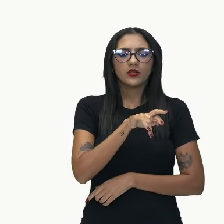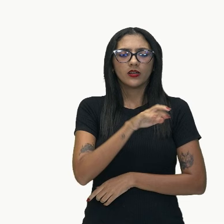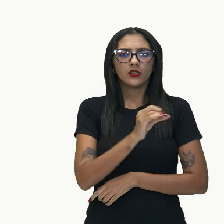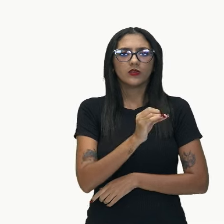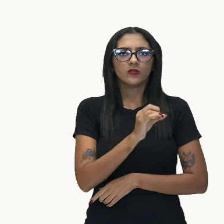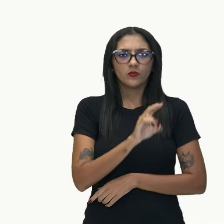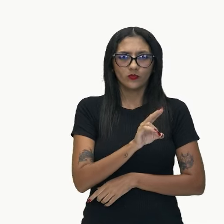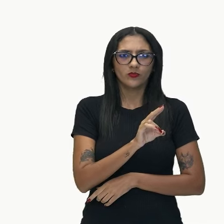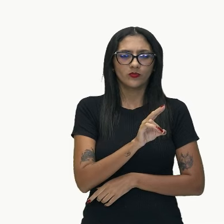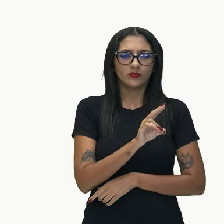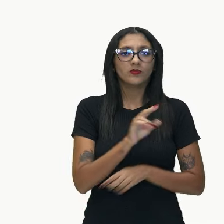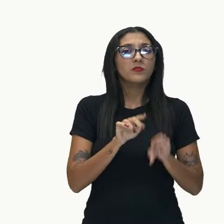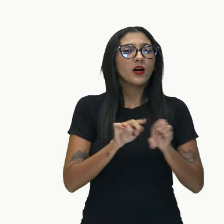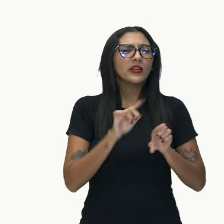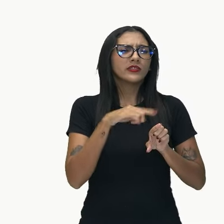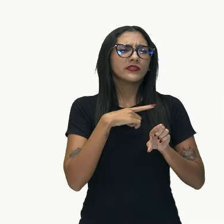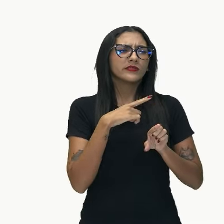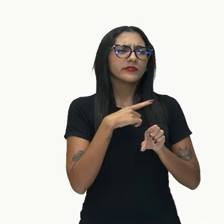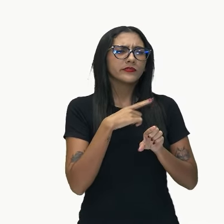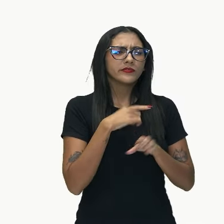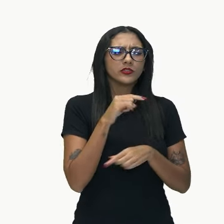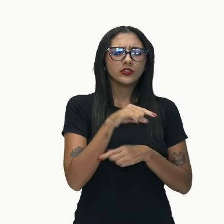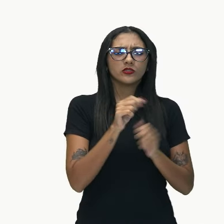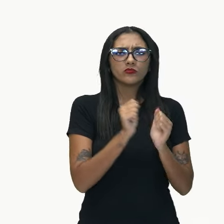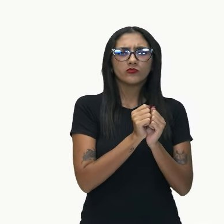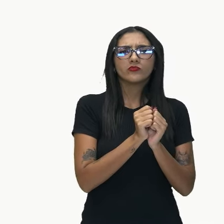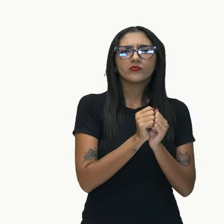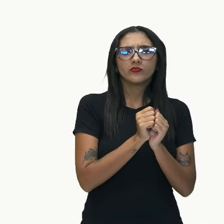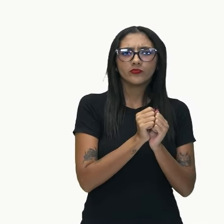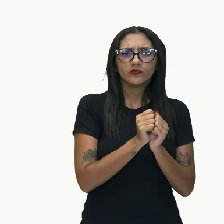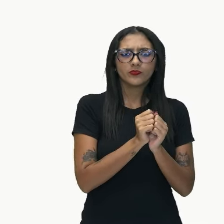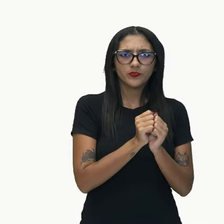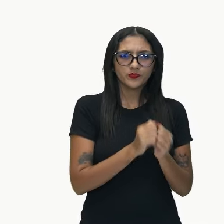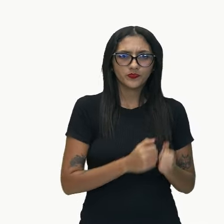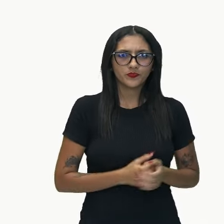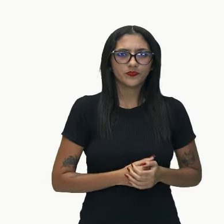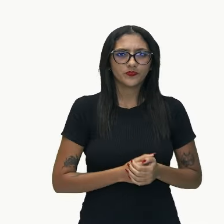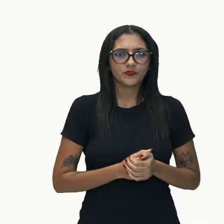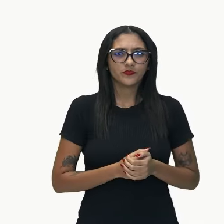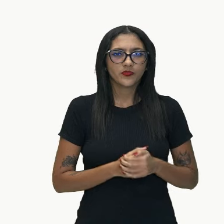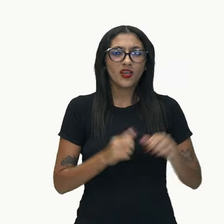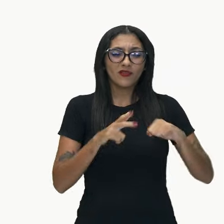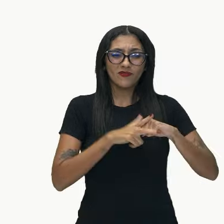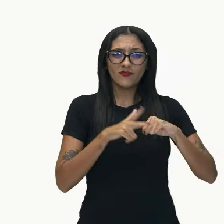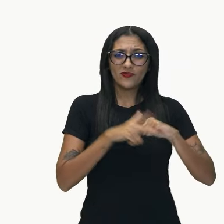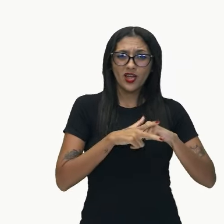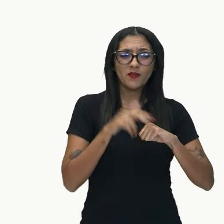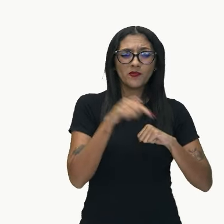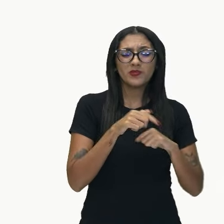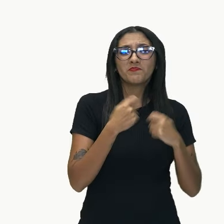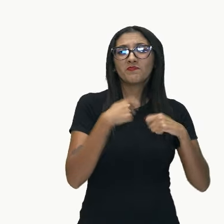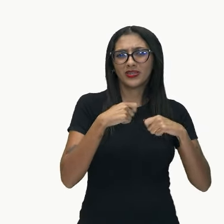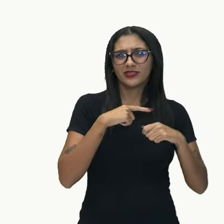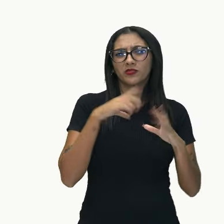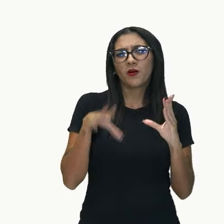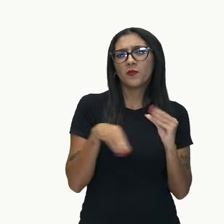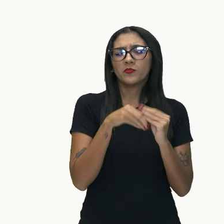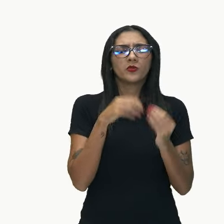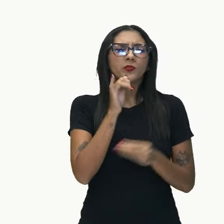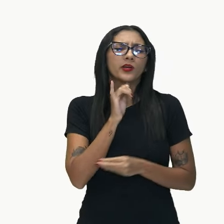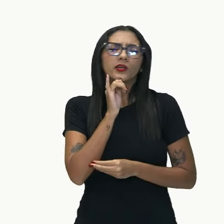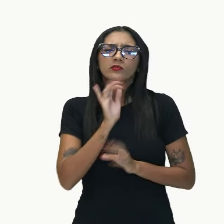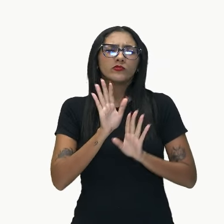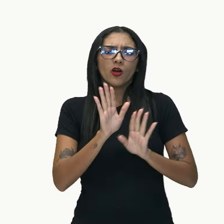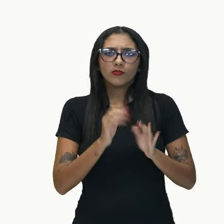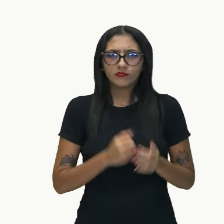predicado, esse meu verbo do meu predicado é um verbo que precisa de complementação, porque se eu dissesse para vocês apenas o seguinte,